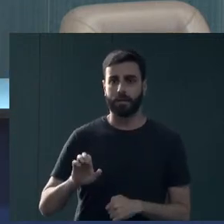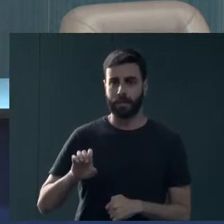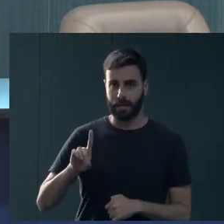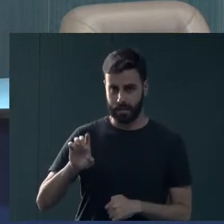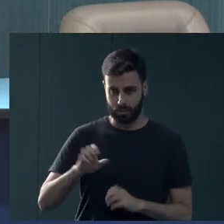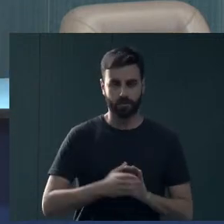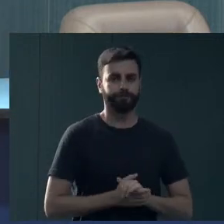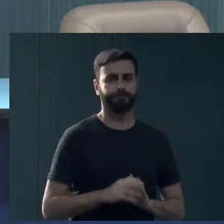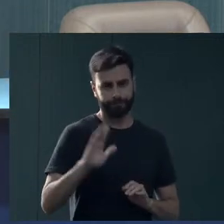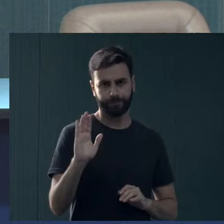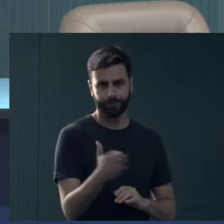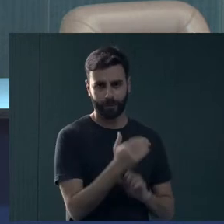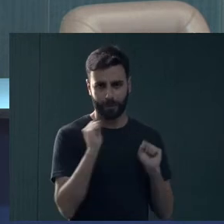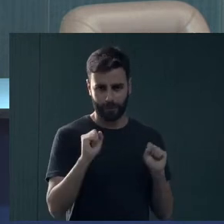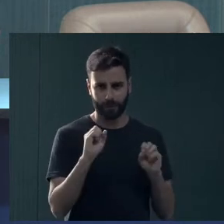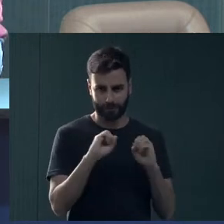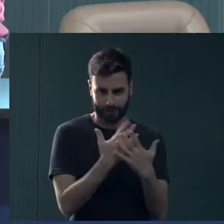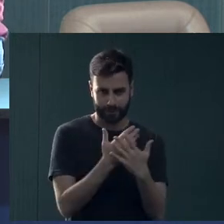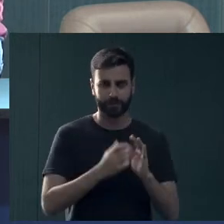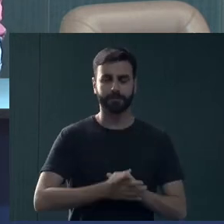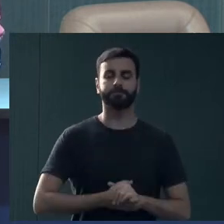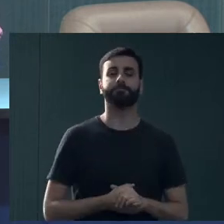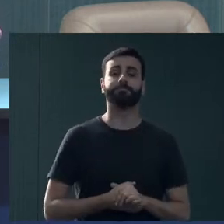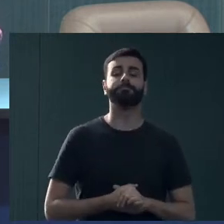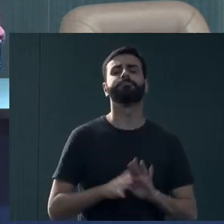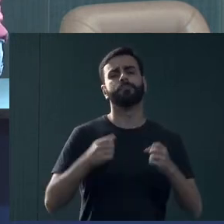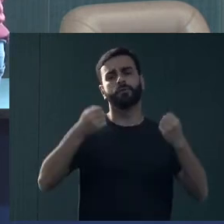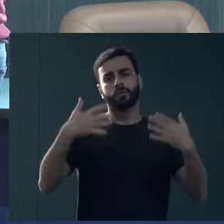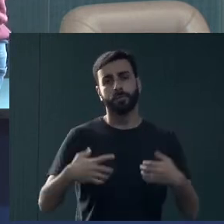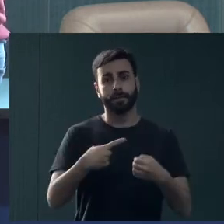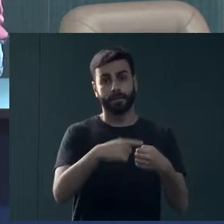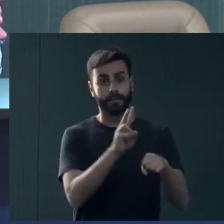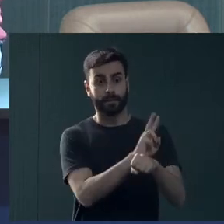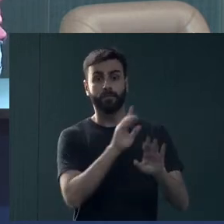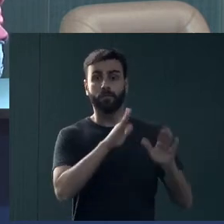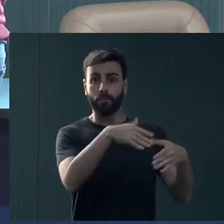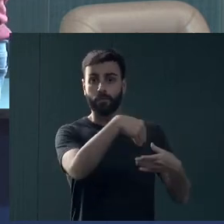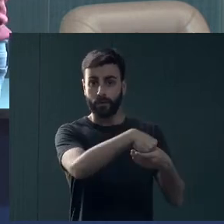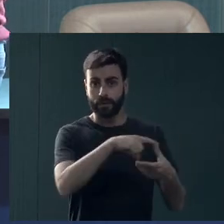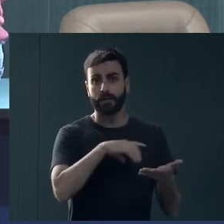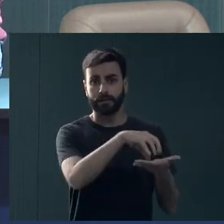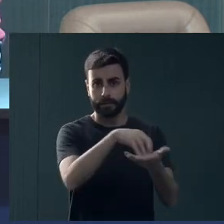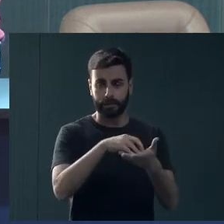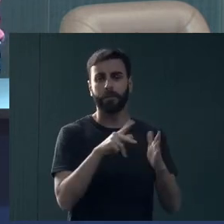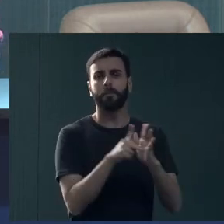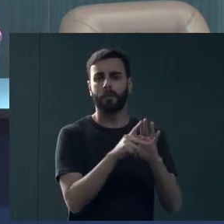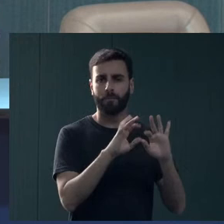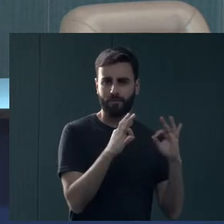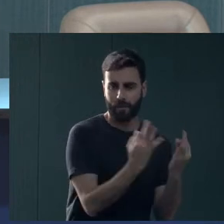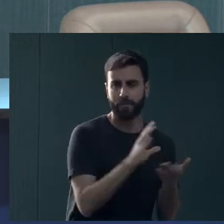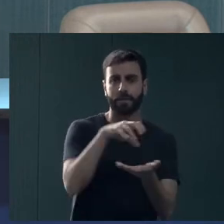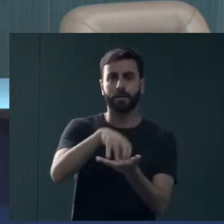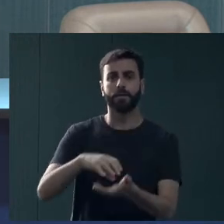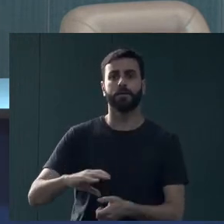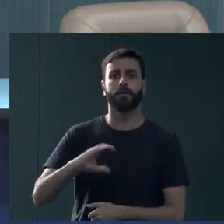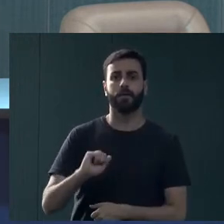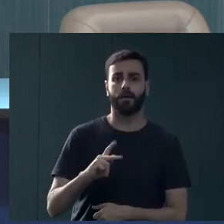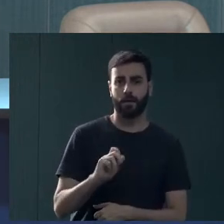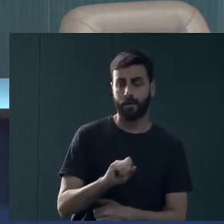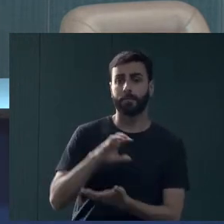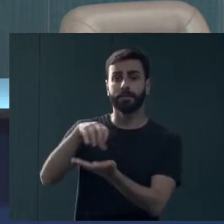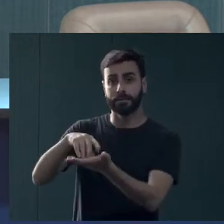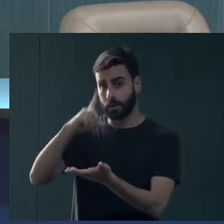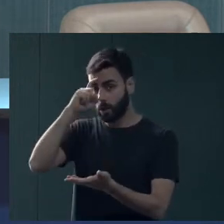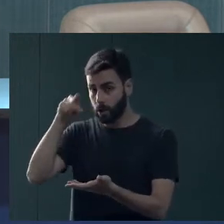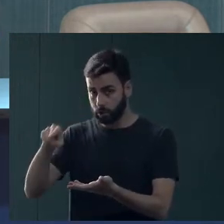Próximo, por favor. E aí, é que eu coloquei. O município de Viçosa, nós temos as unidades de saúde da família, os CAPES, o Hospital